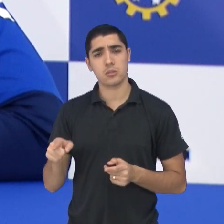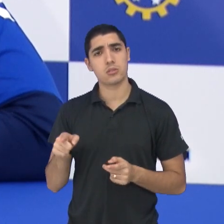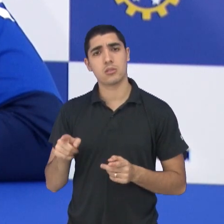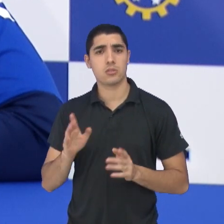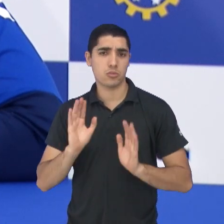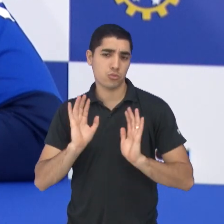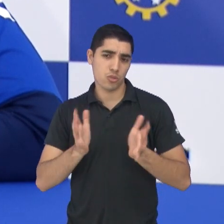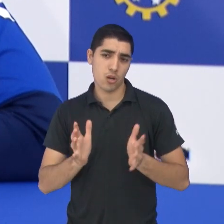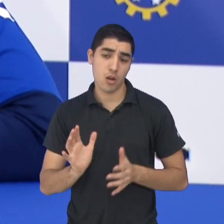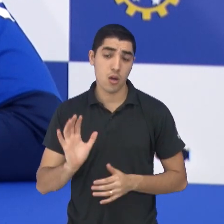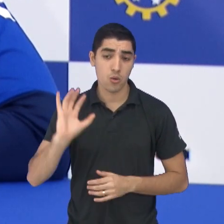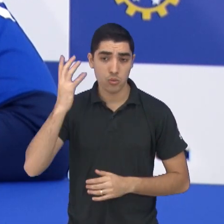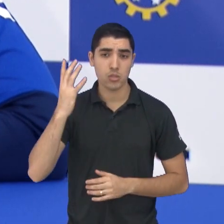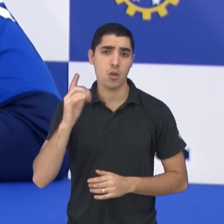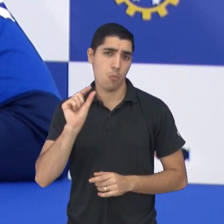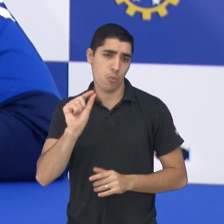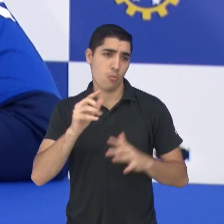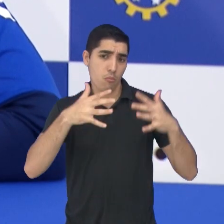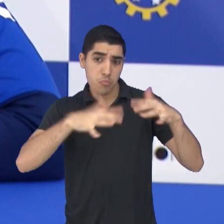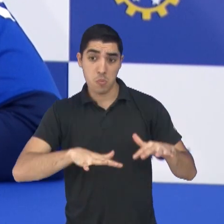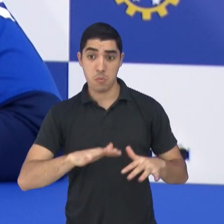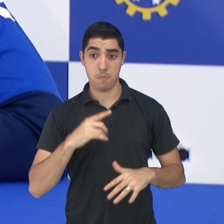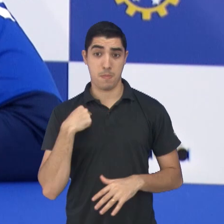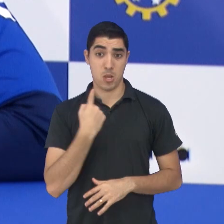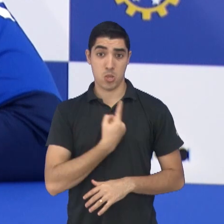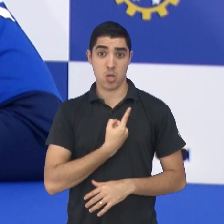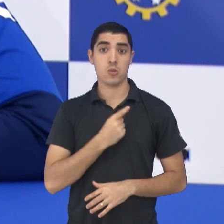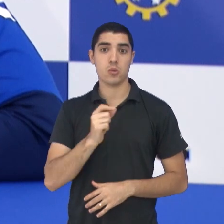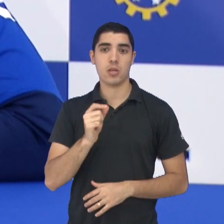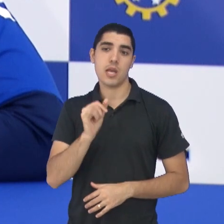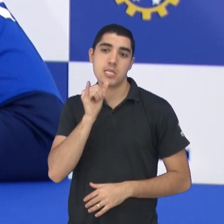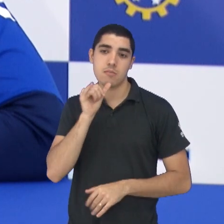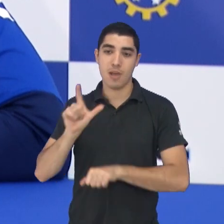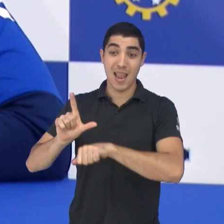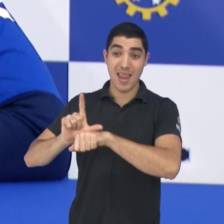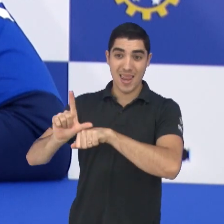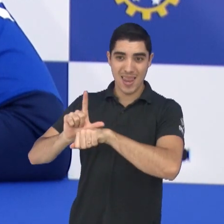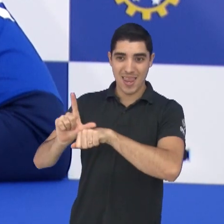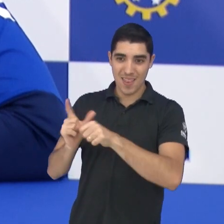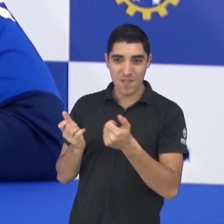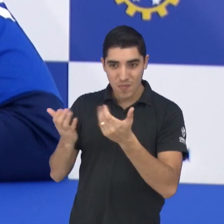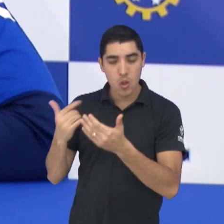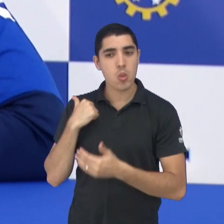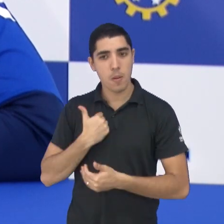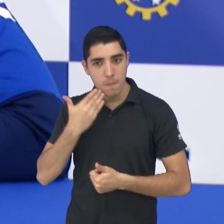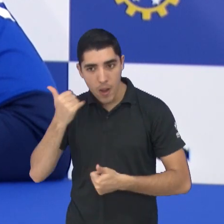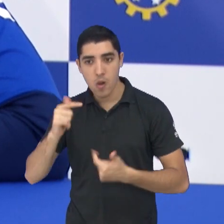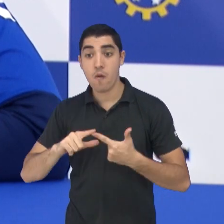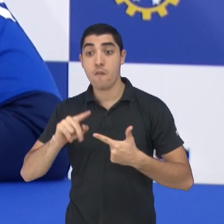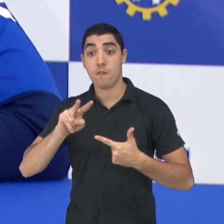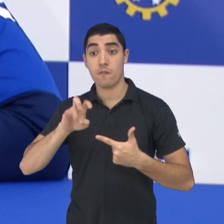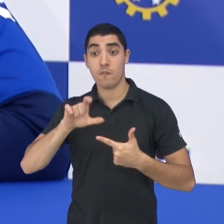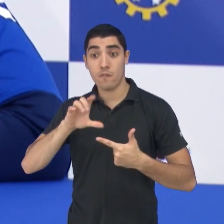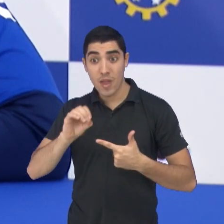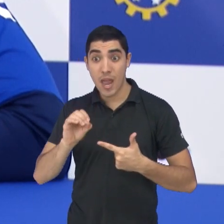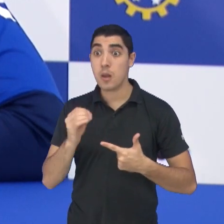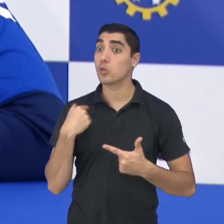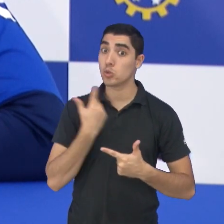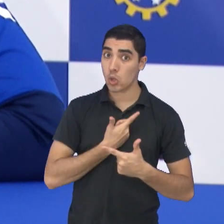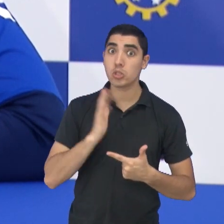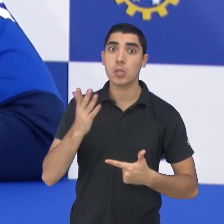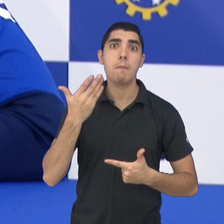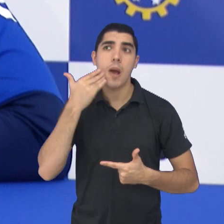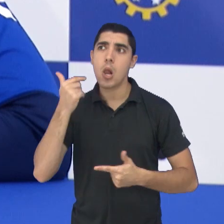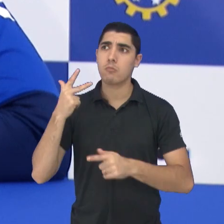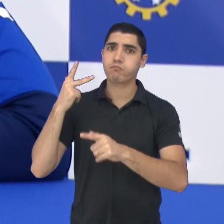negar. Mas nós fomos melhor que o Linense lá, nós fomos melhor que o Velo Clube lá, nós perdemos. Então, eu acho que